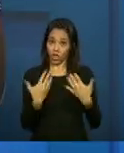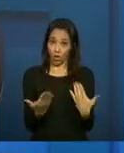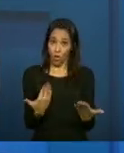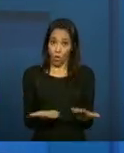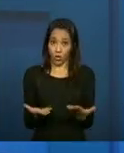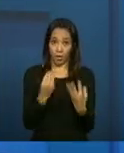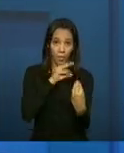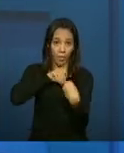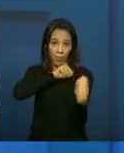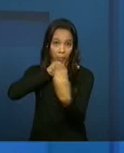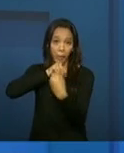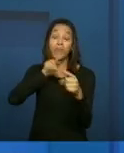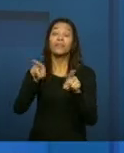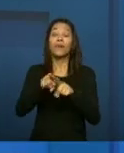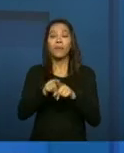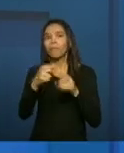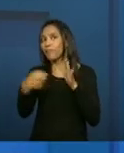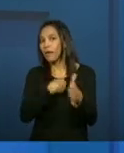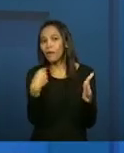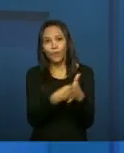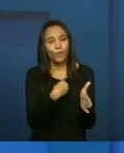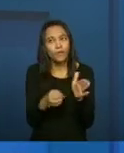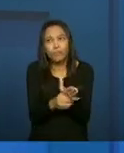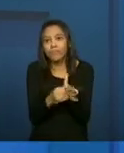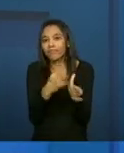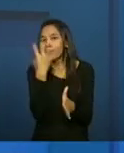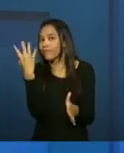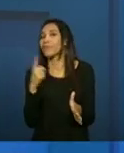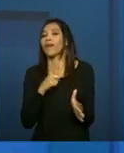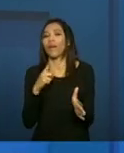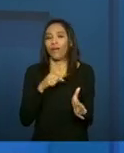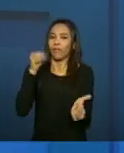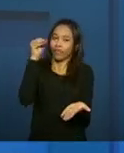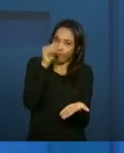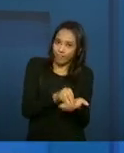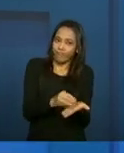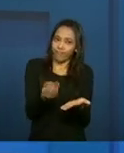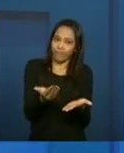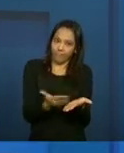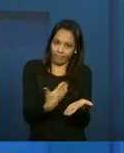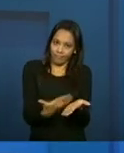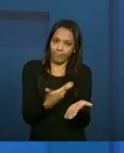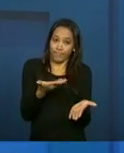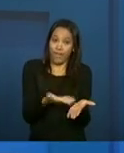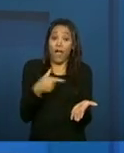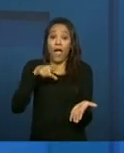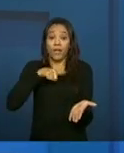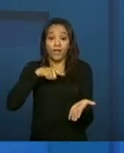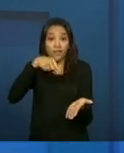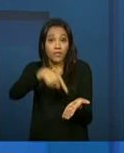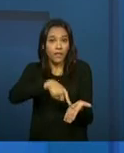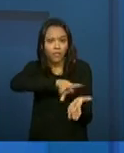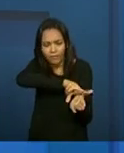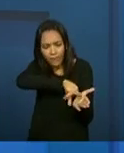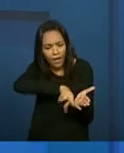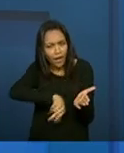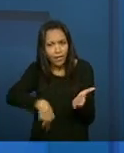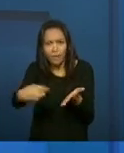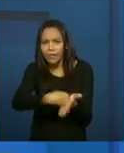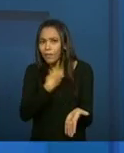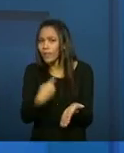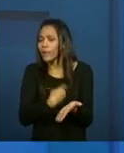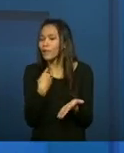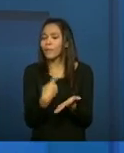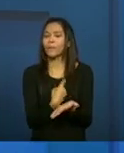e também temos o Perguntas Frequentes sobre o Serviço de Convivência e Fortalecimento de Vínculos, há aqui um apanhado de perguntas